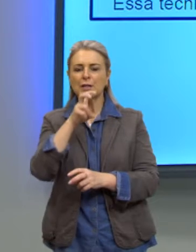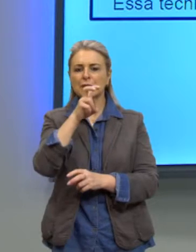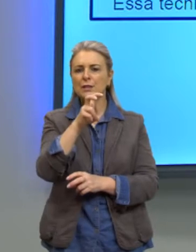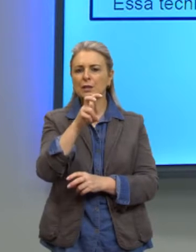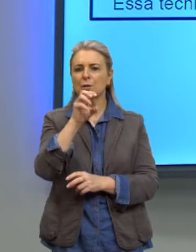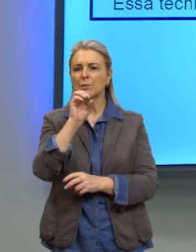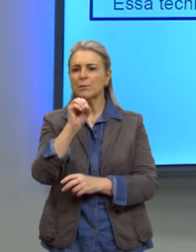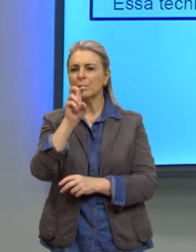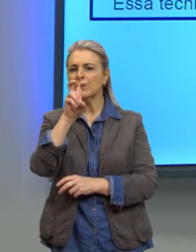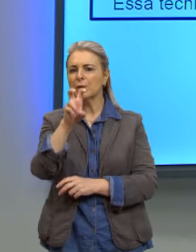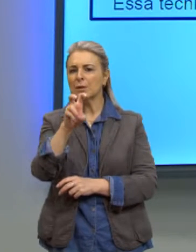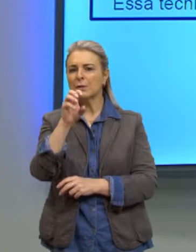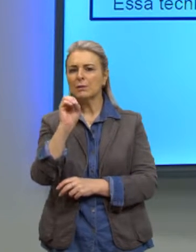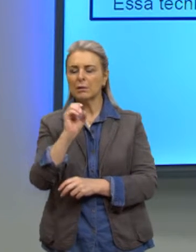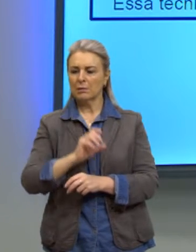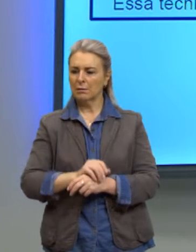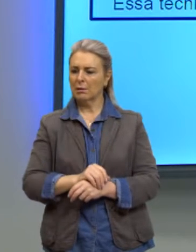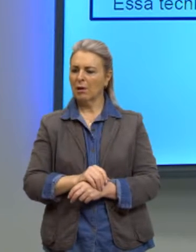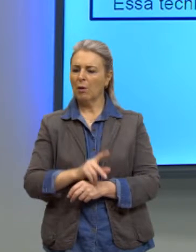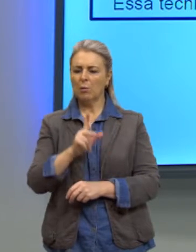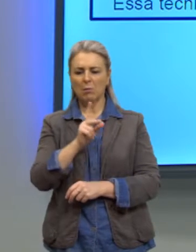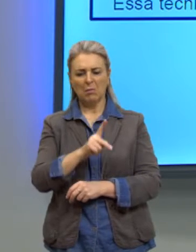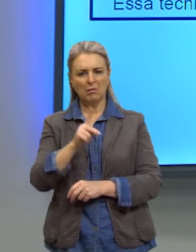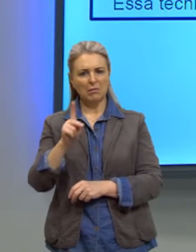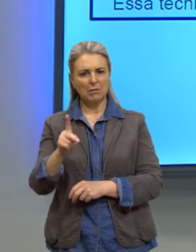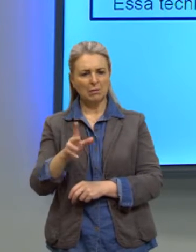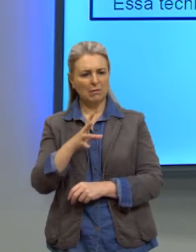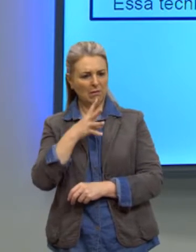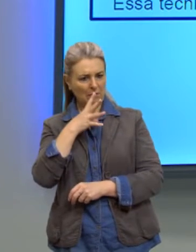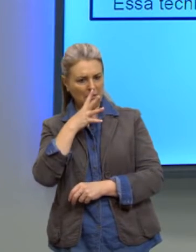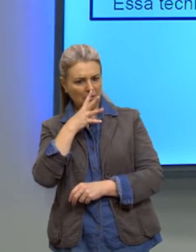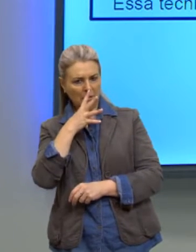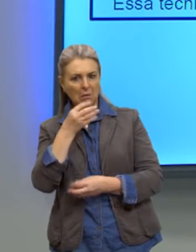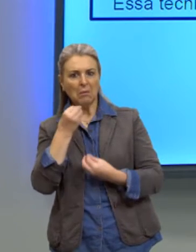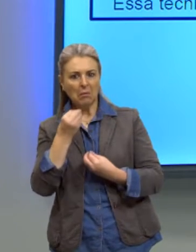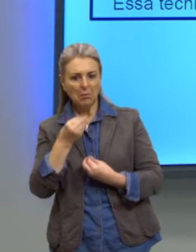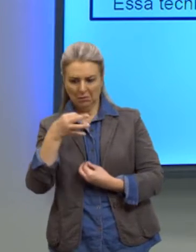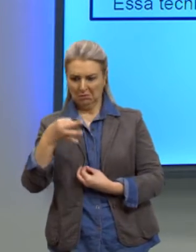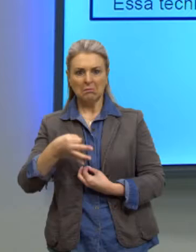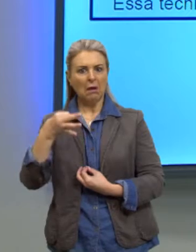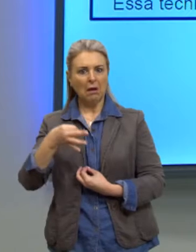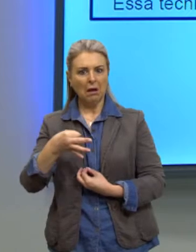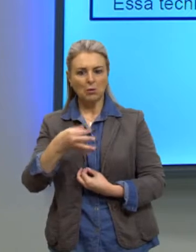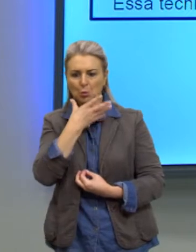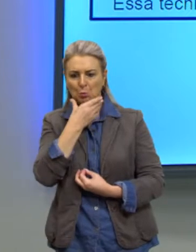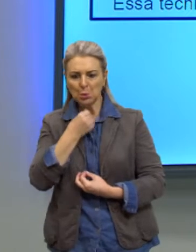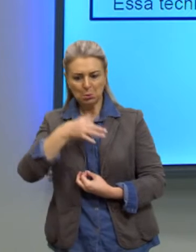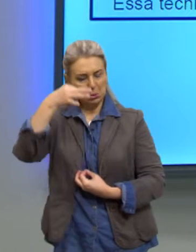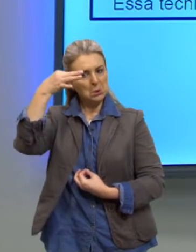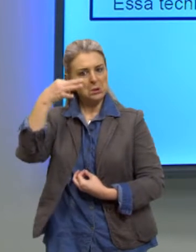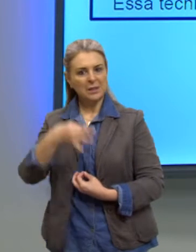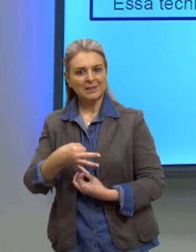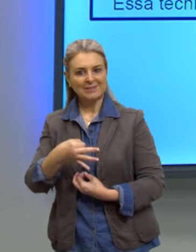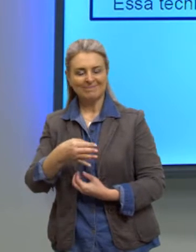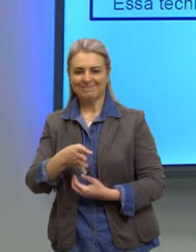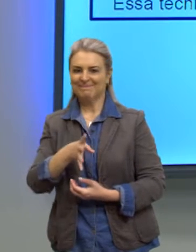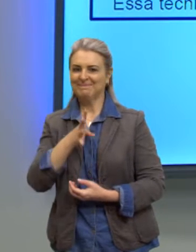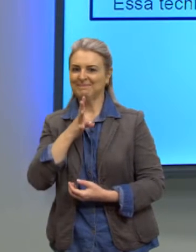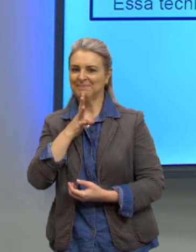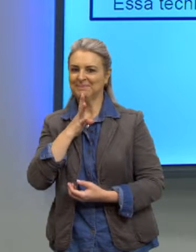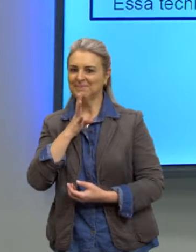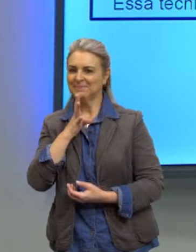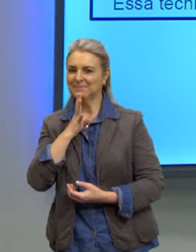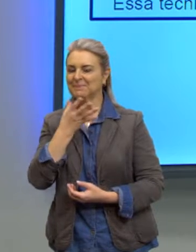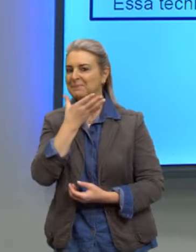Aí o professor ficou surpreso, né? E disse que estava realmente correto aquilo ali. E ele já ficou conhecido como o